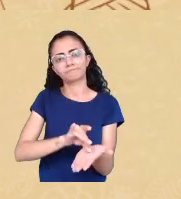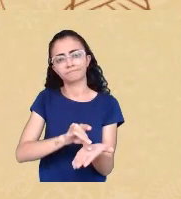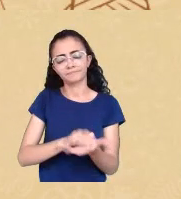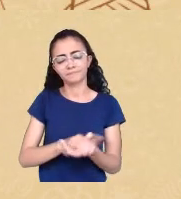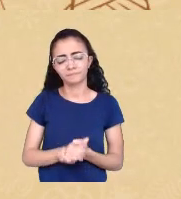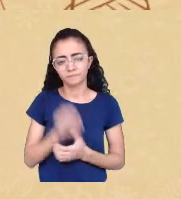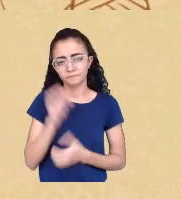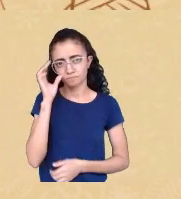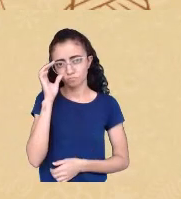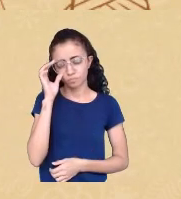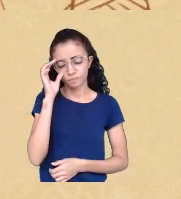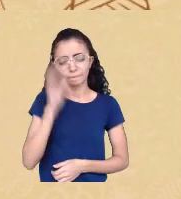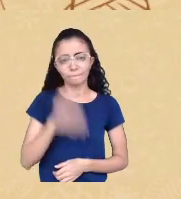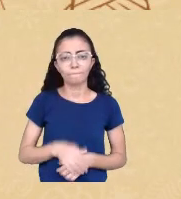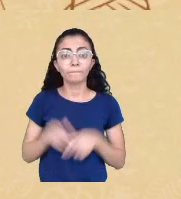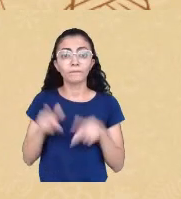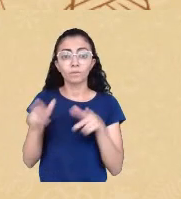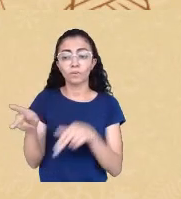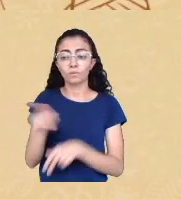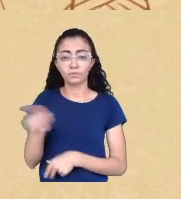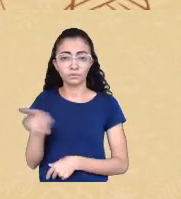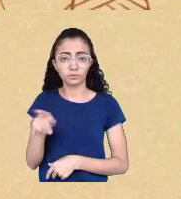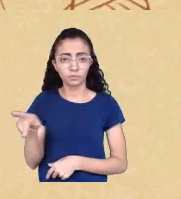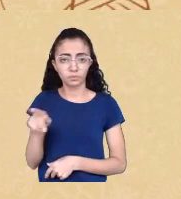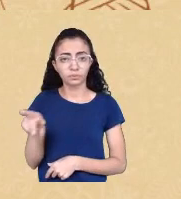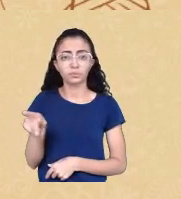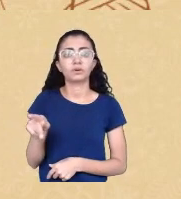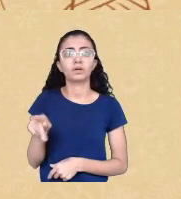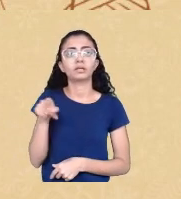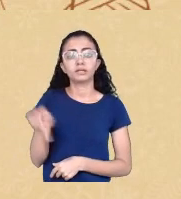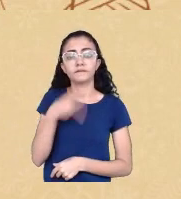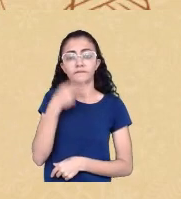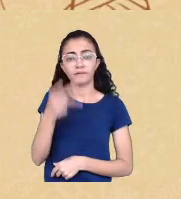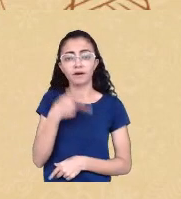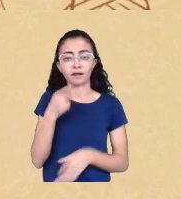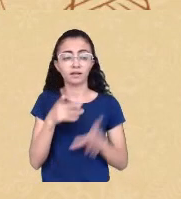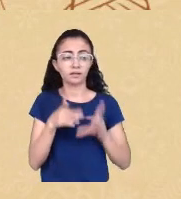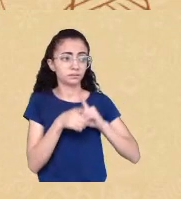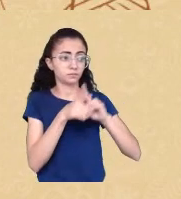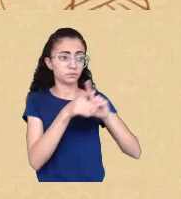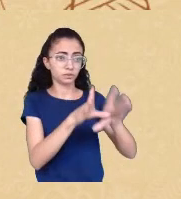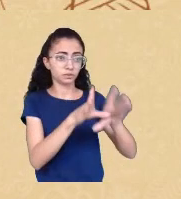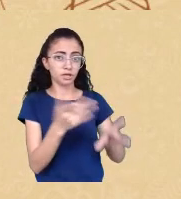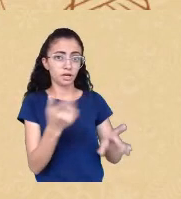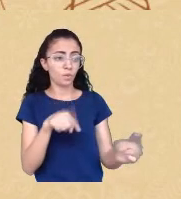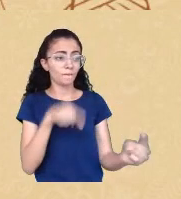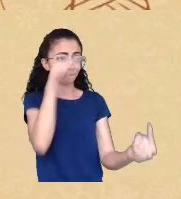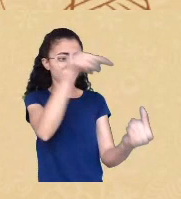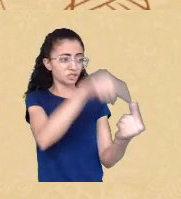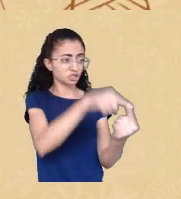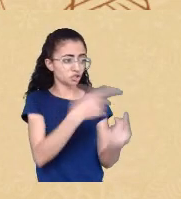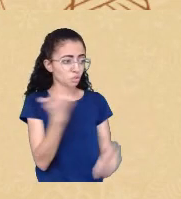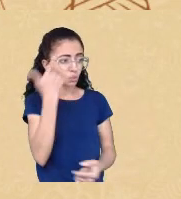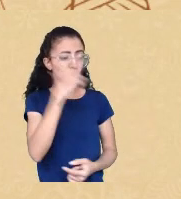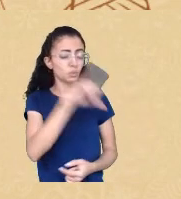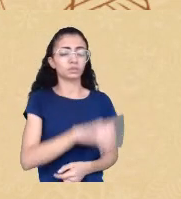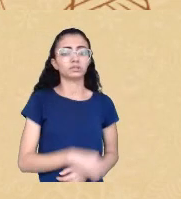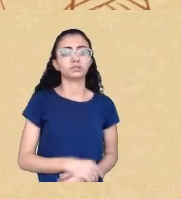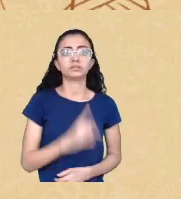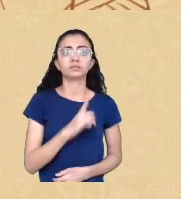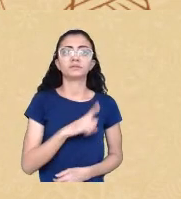Munanga a democracia só será atingida quando nós tivemos